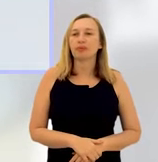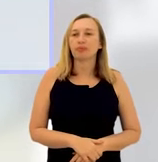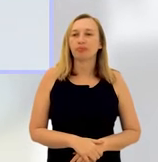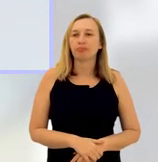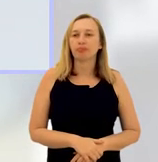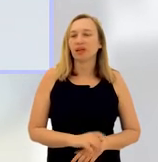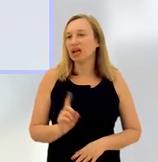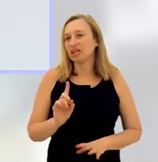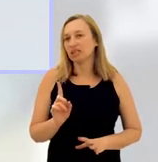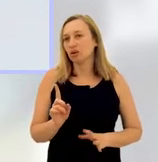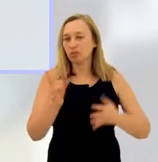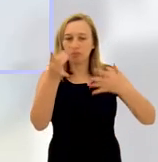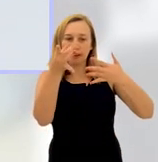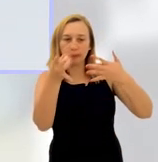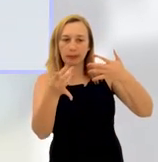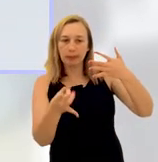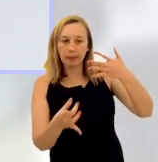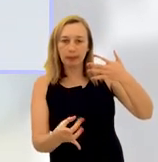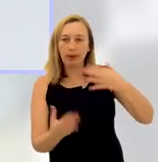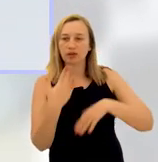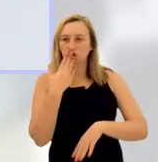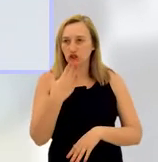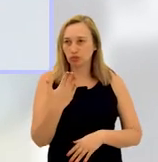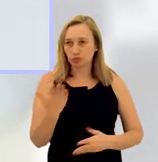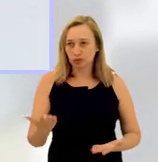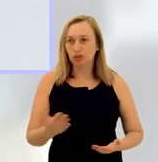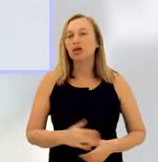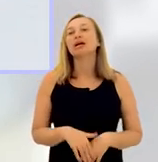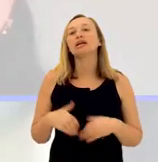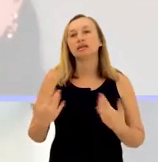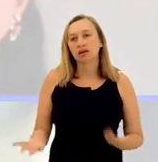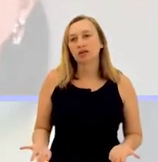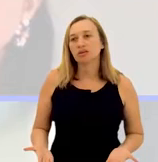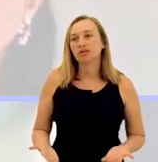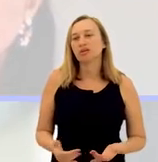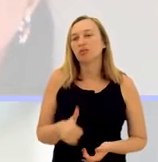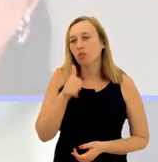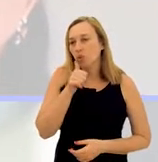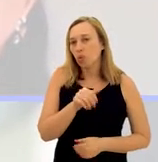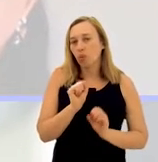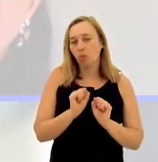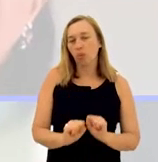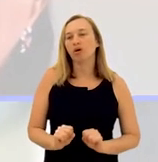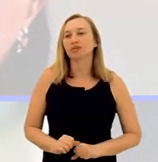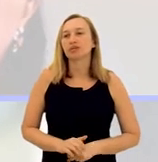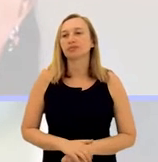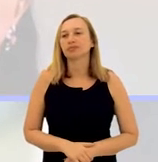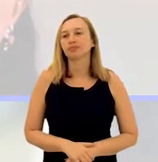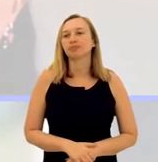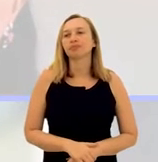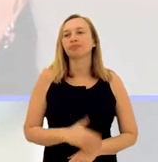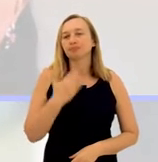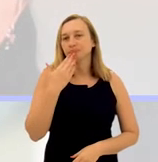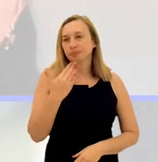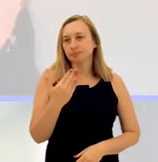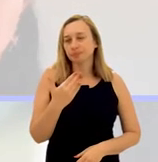outras formas de violência. Ela não exaure todos os tipos de violência. Então, a mulher pode